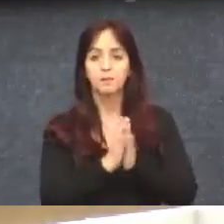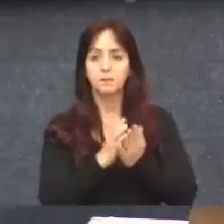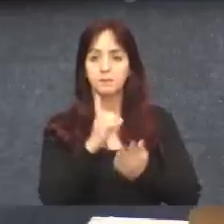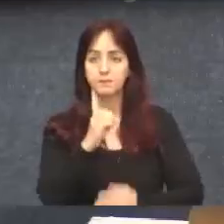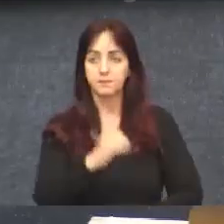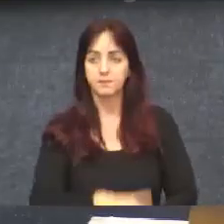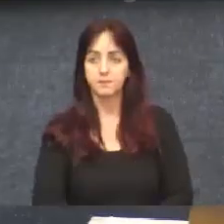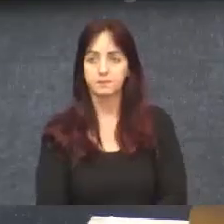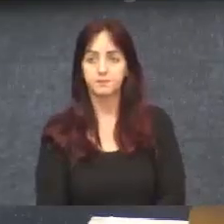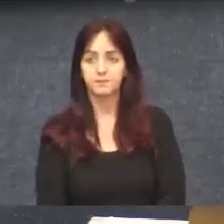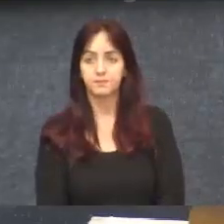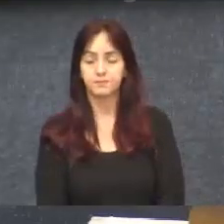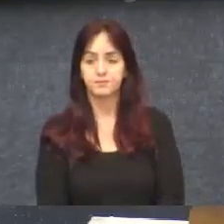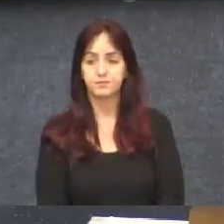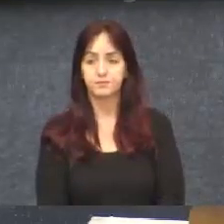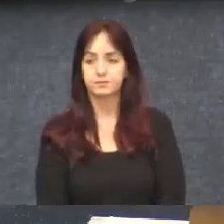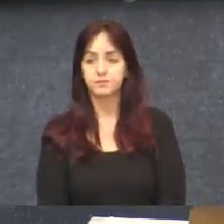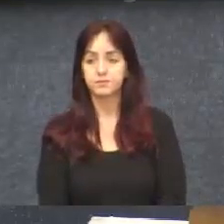Escrituras.